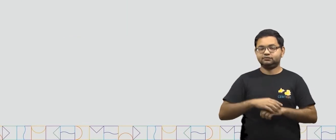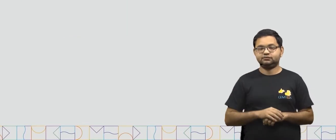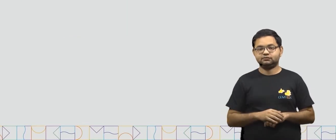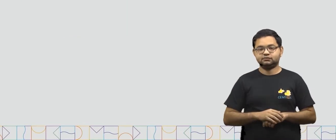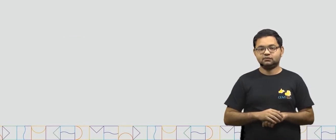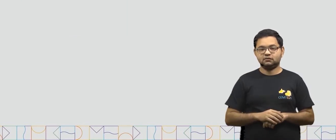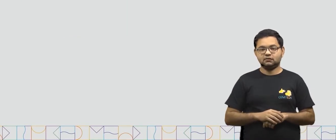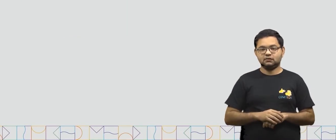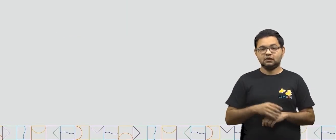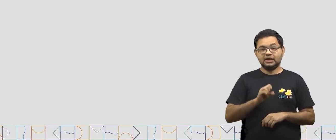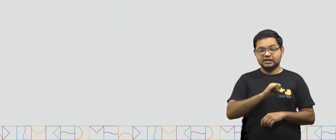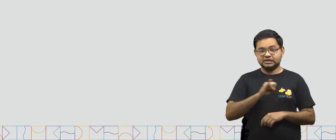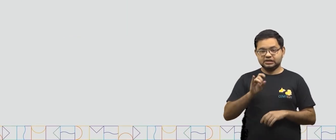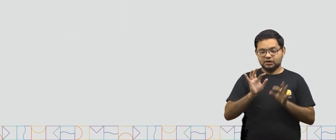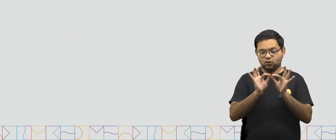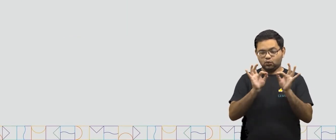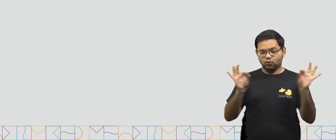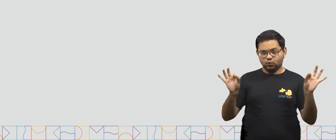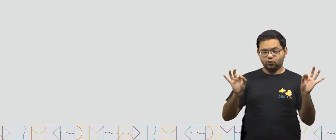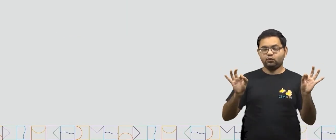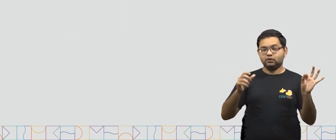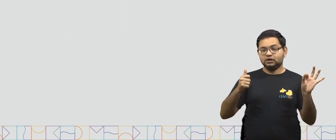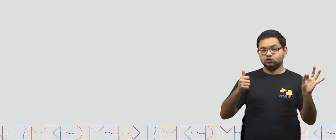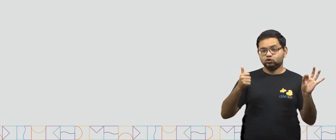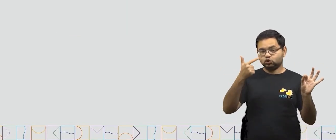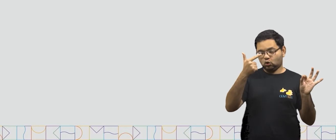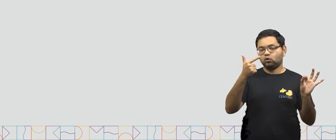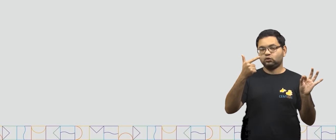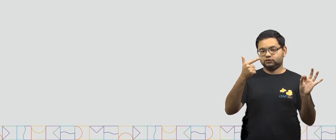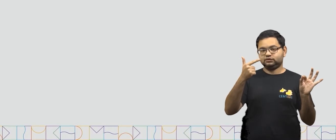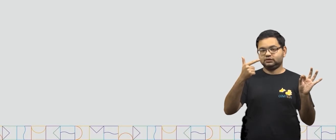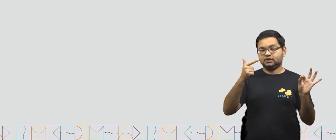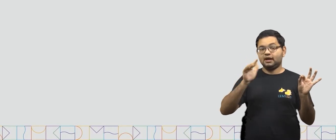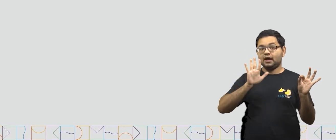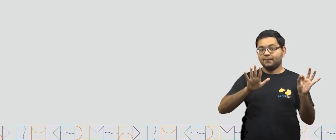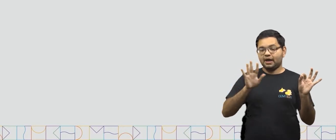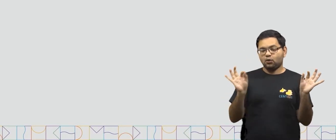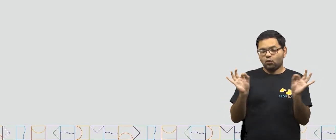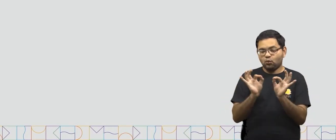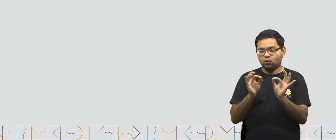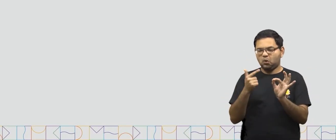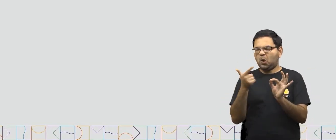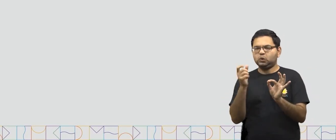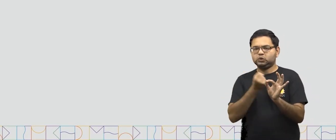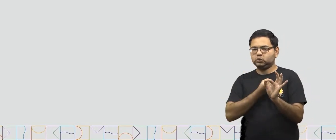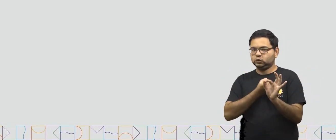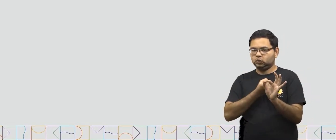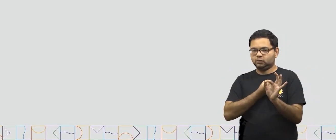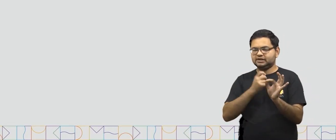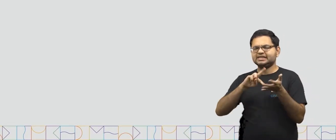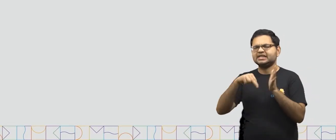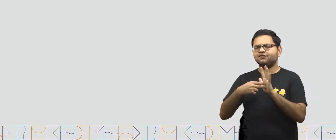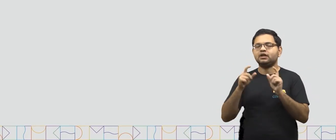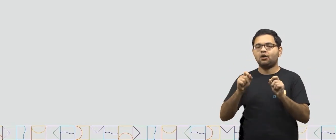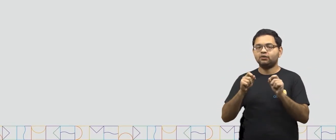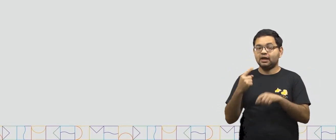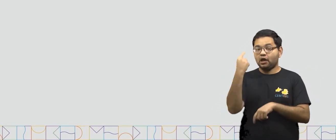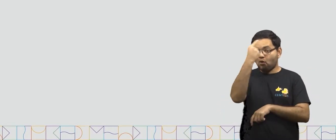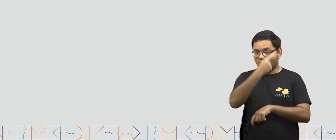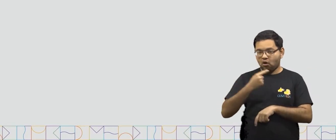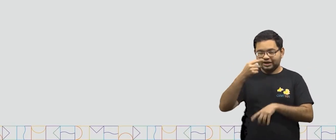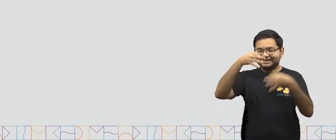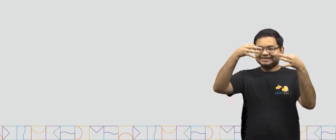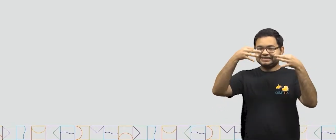12 e o ponteiro pequeno em qualquer outro número, teremos uma hora exata.